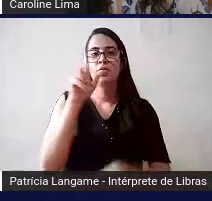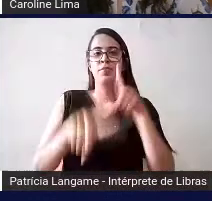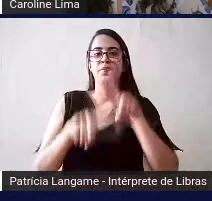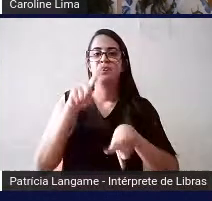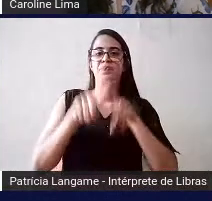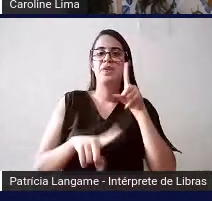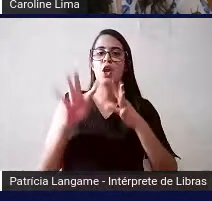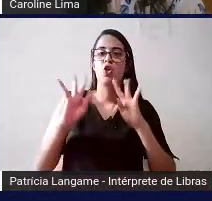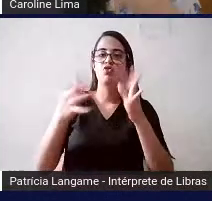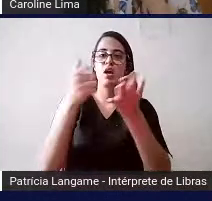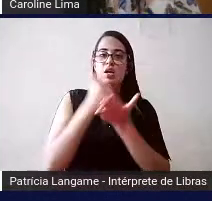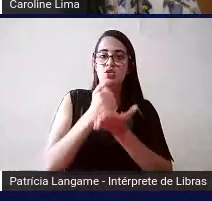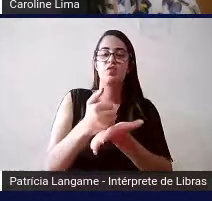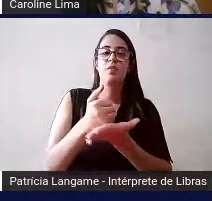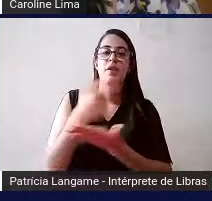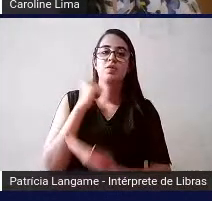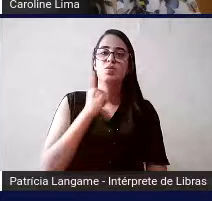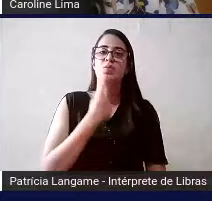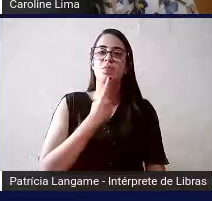assistiva para surdos